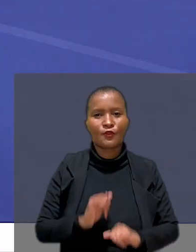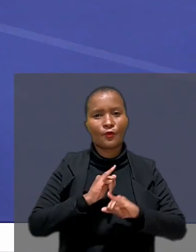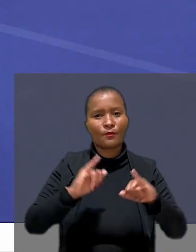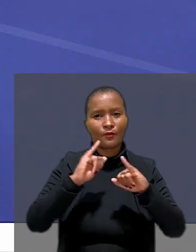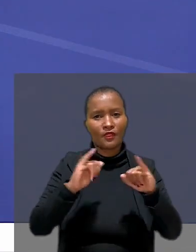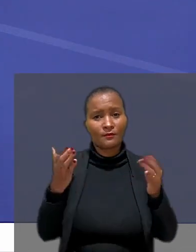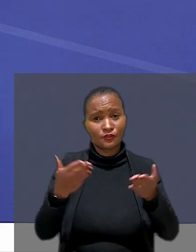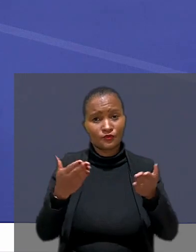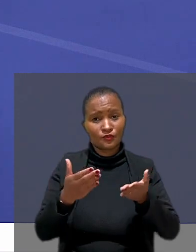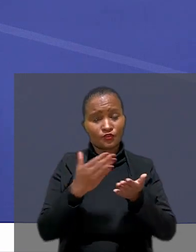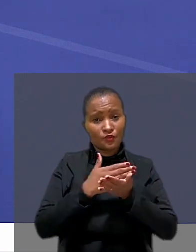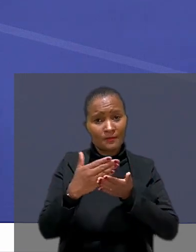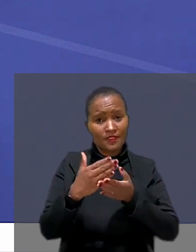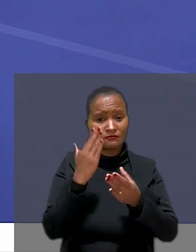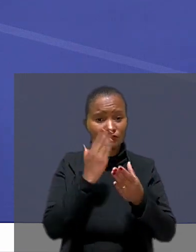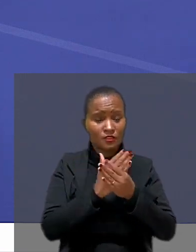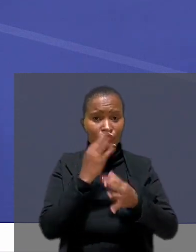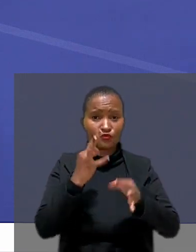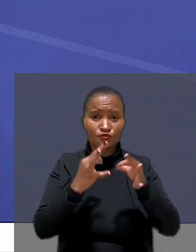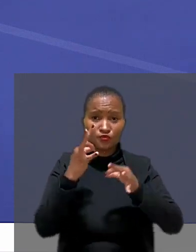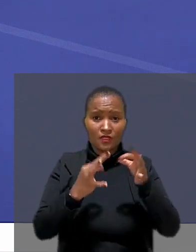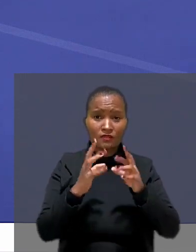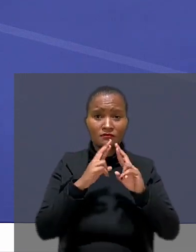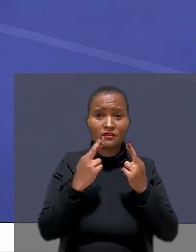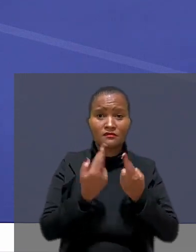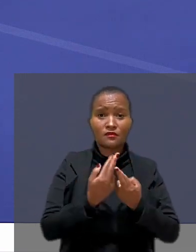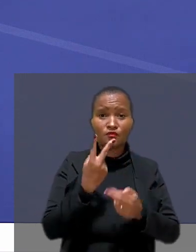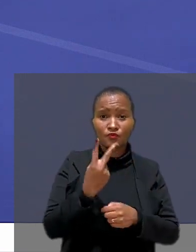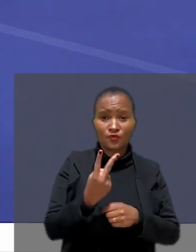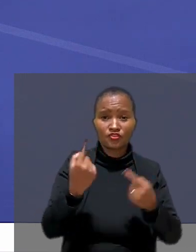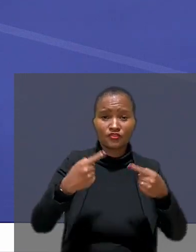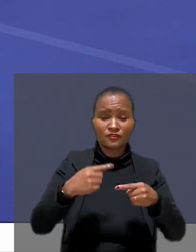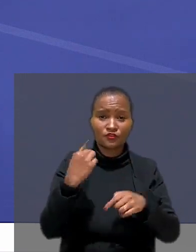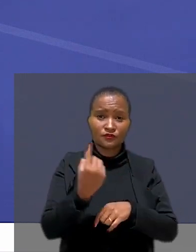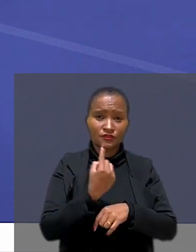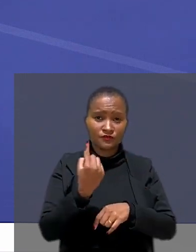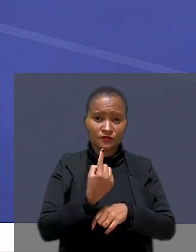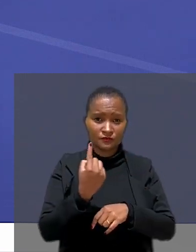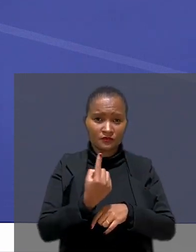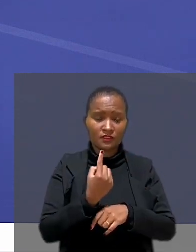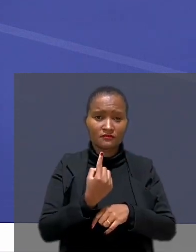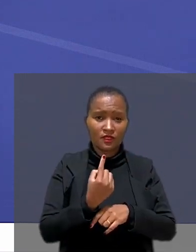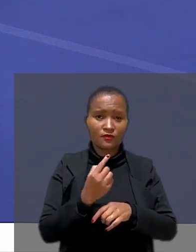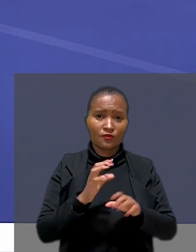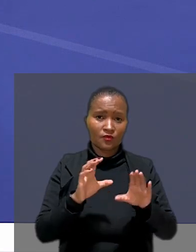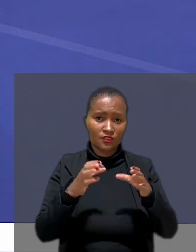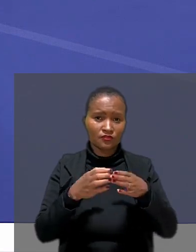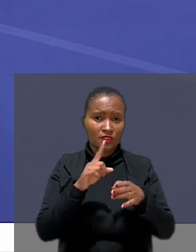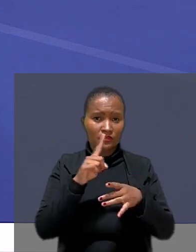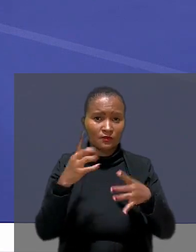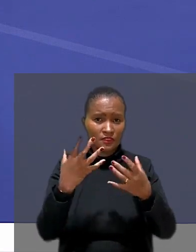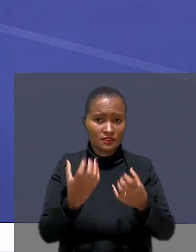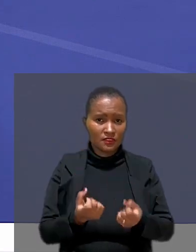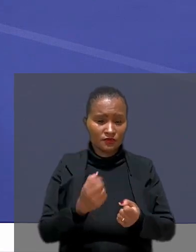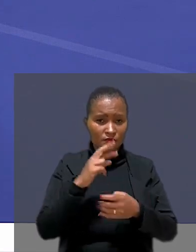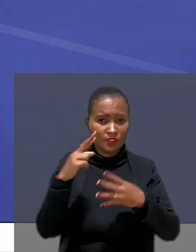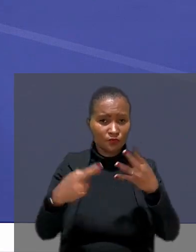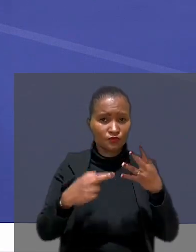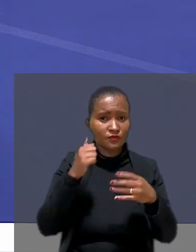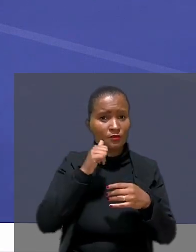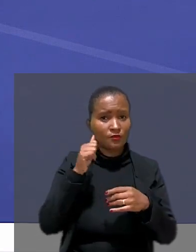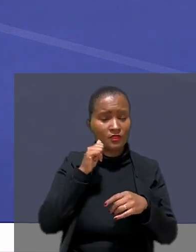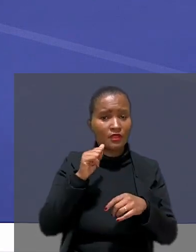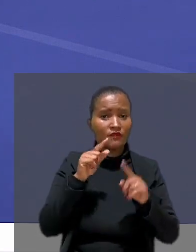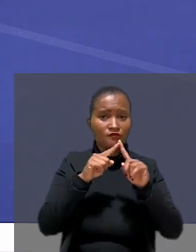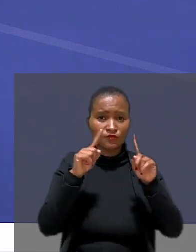O programa de hoje começa com um caso julgado pela sessão 2 de dissídios individuais. O colegiado rejeitou o recurso de